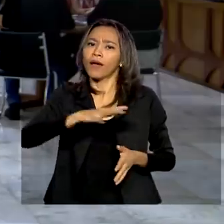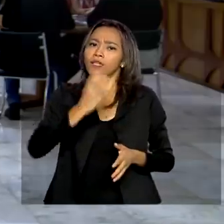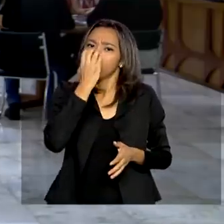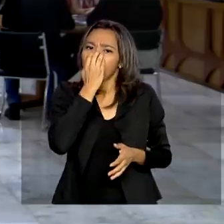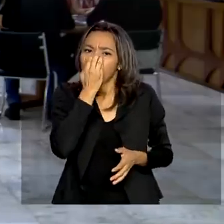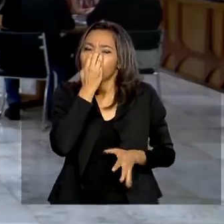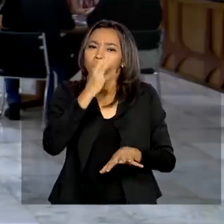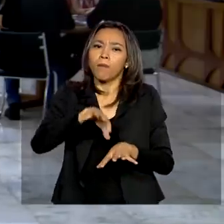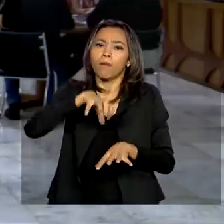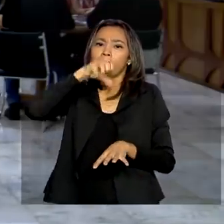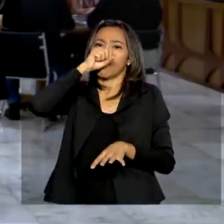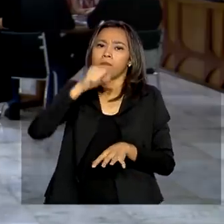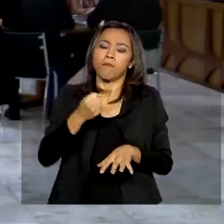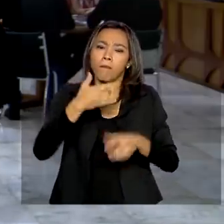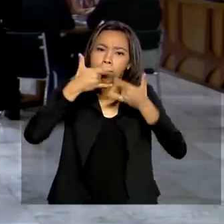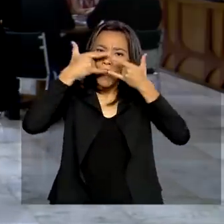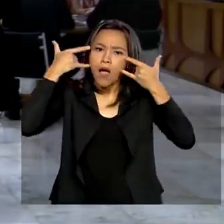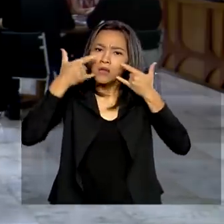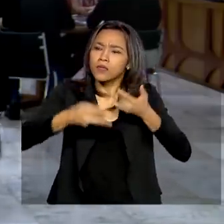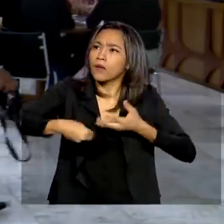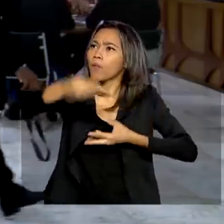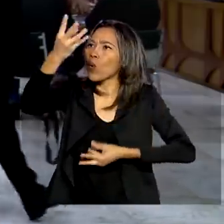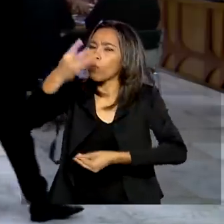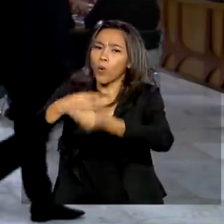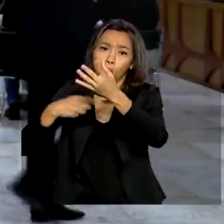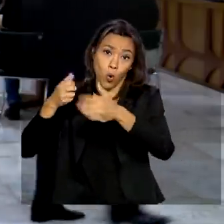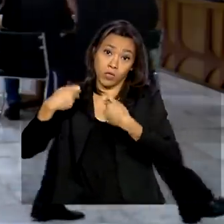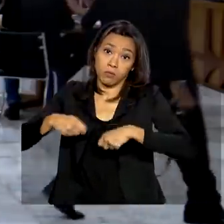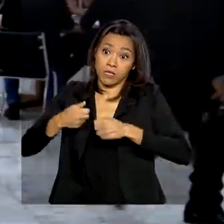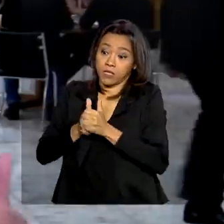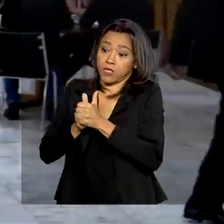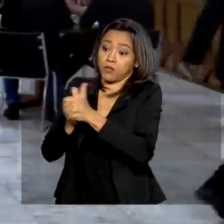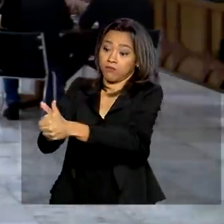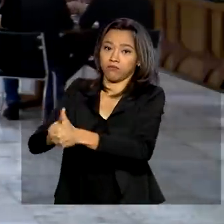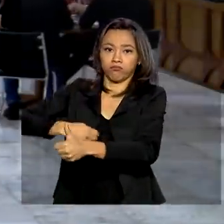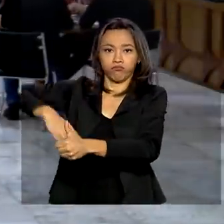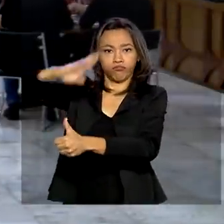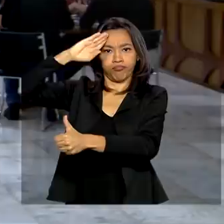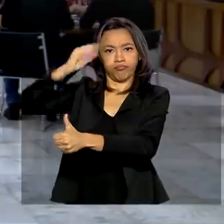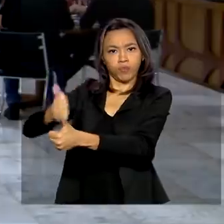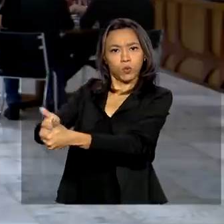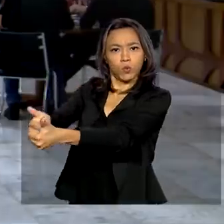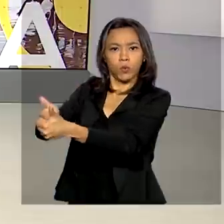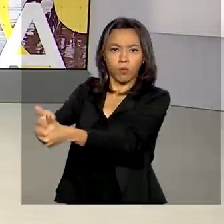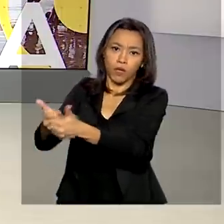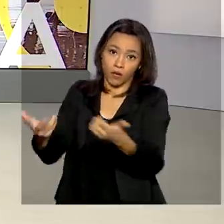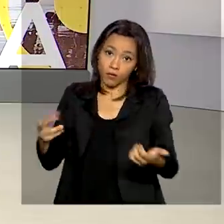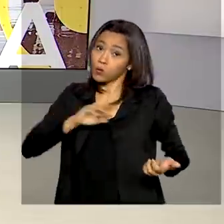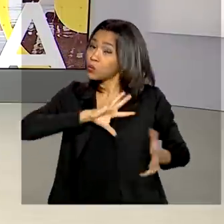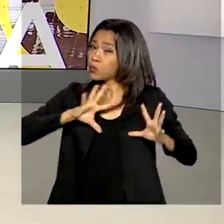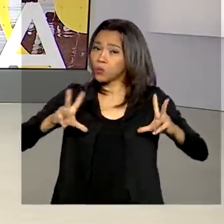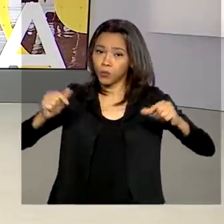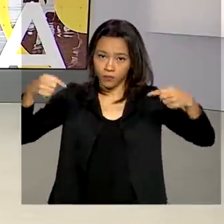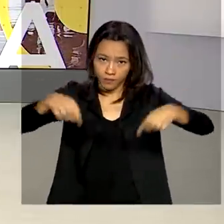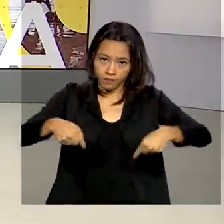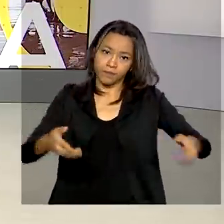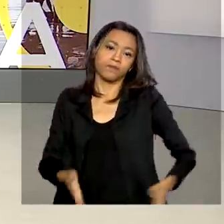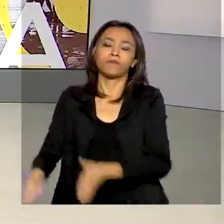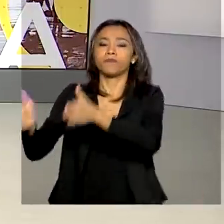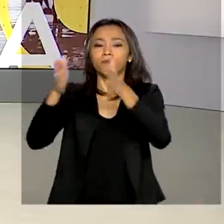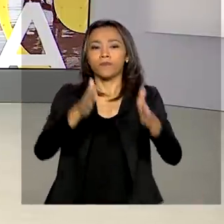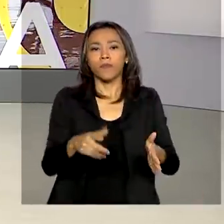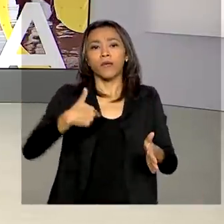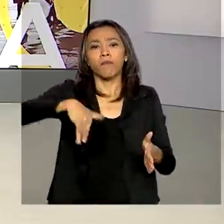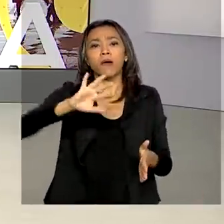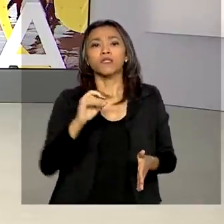ou então necessidade de fazer escolta, tudo coordenado num local só que é aqui. Mais de 2